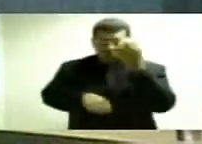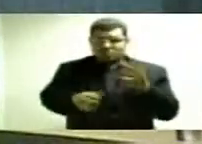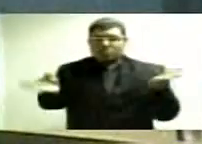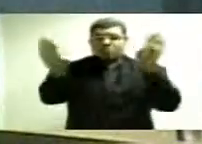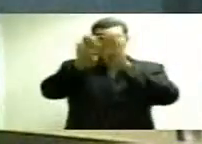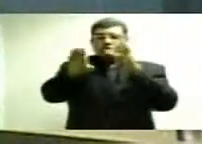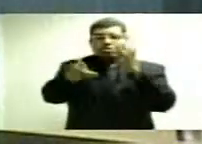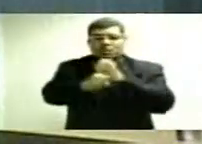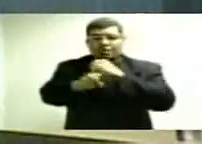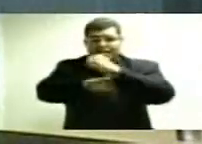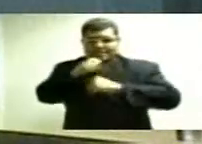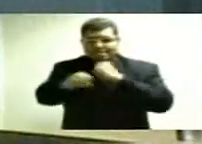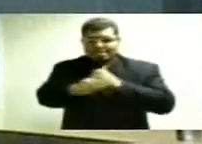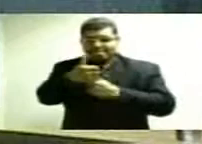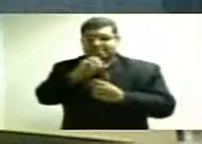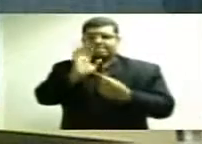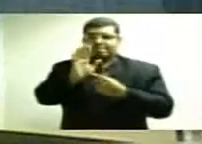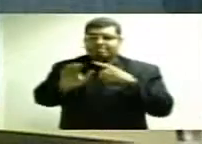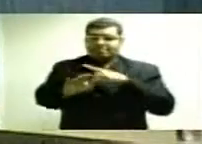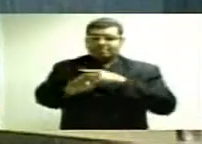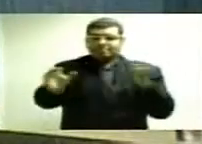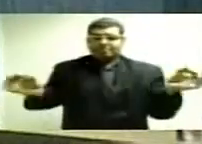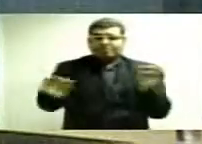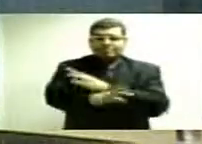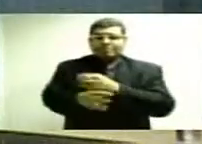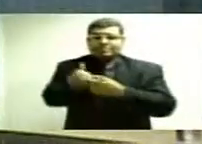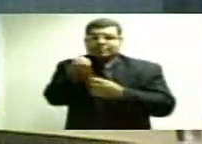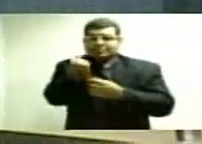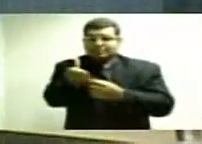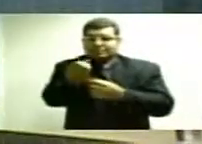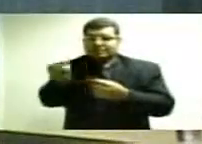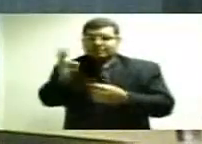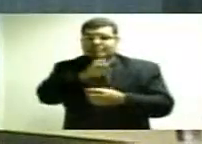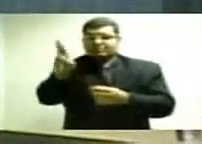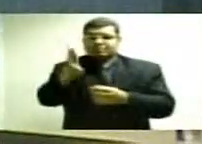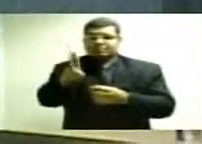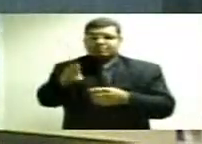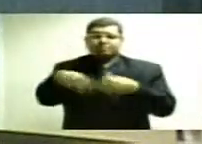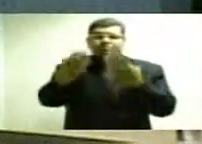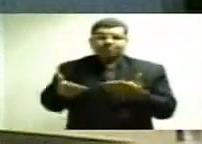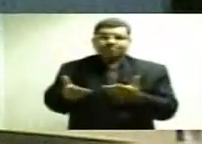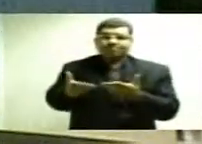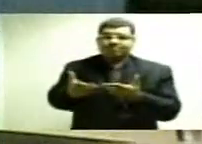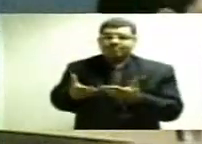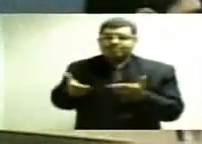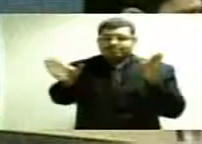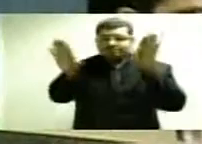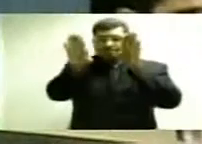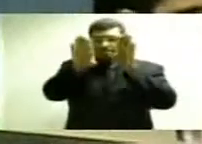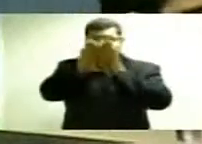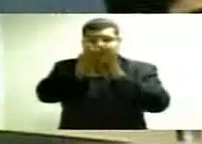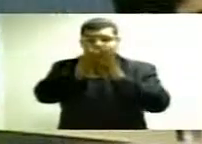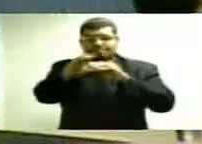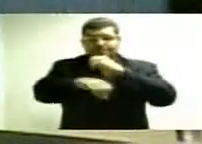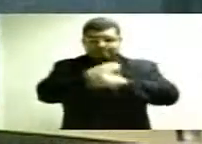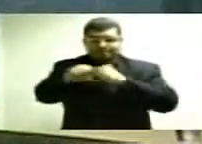para fechar as contas de 2010, teve que cancelar 600 milhões de reais de empenho. Para fechar as contas